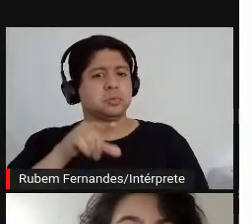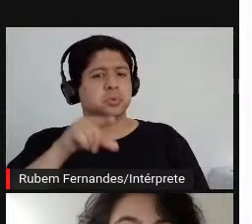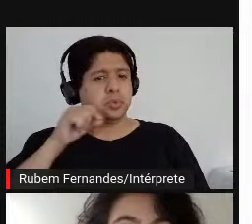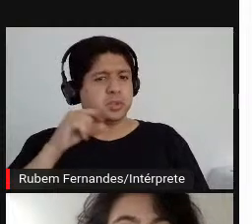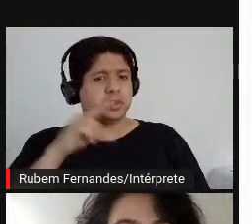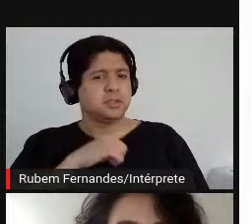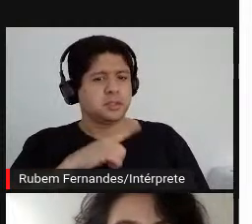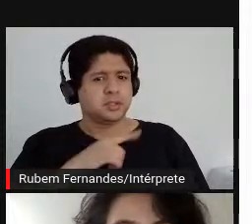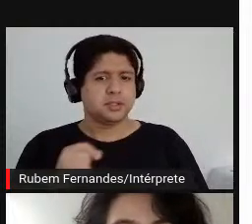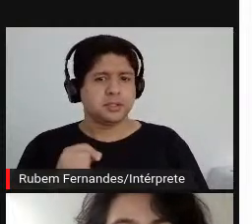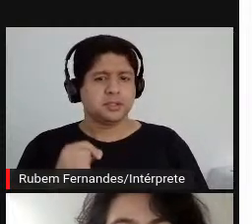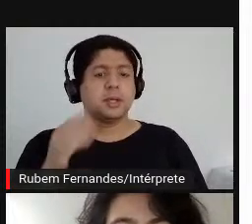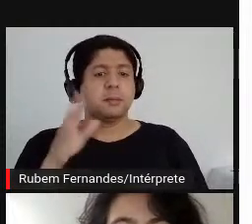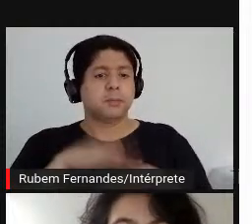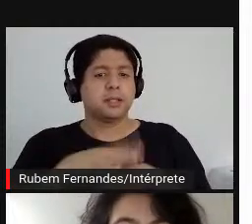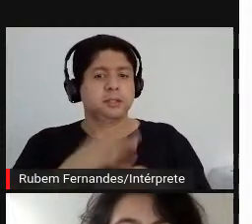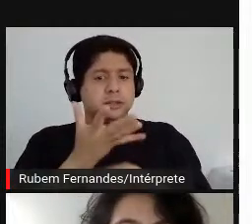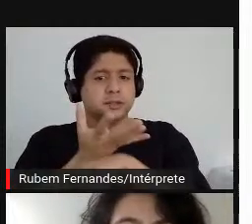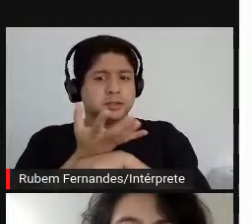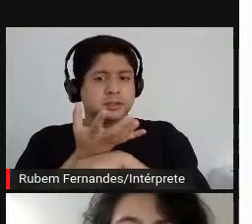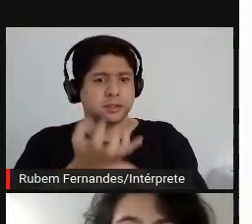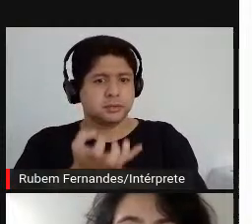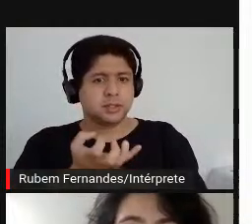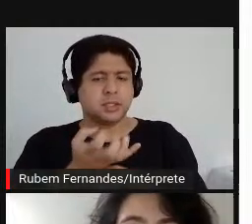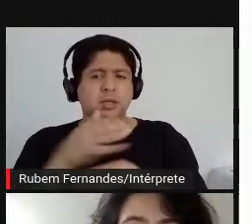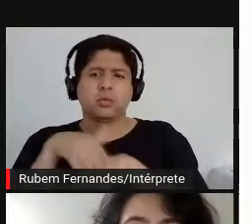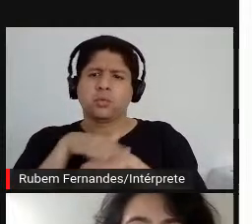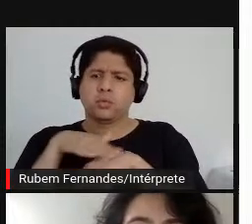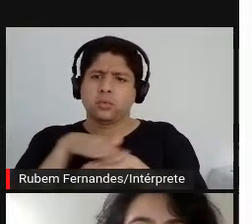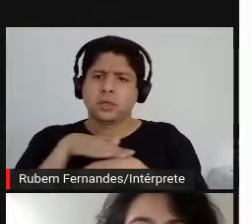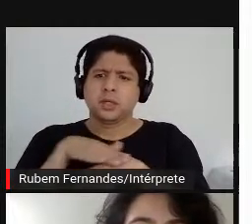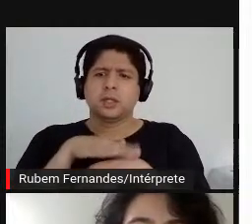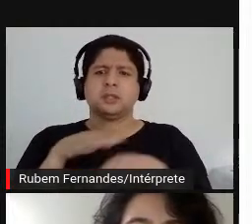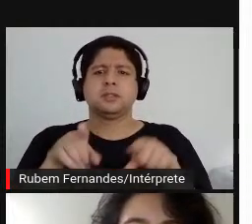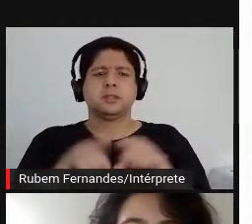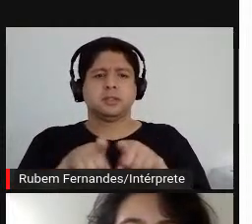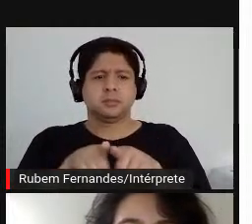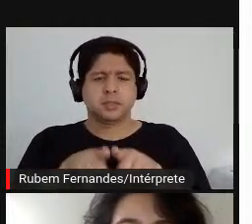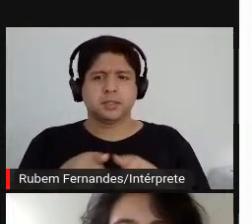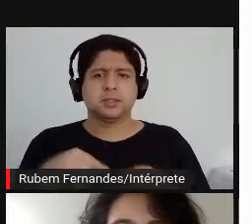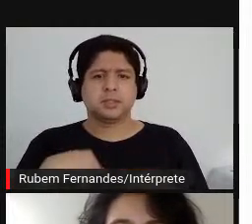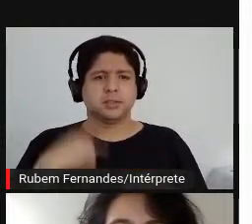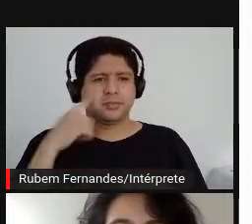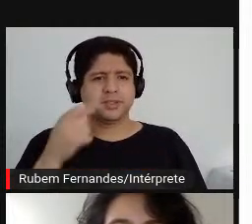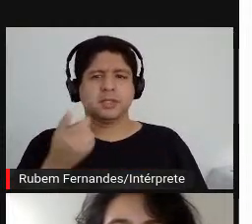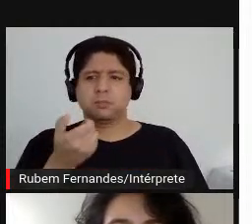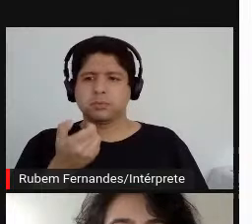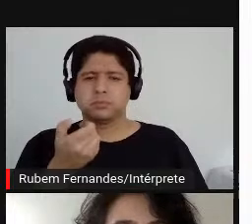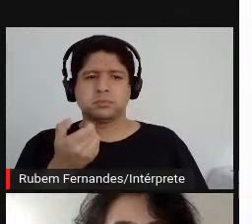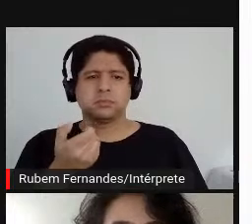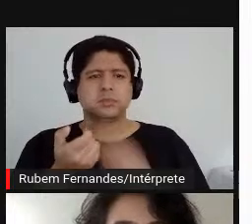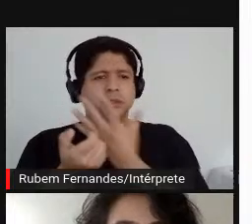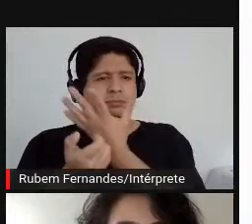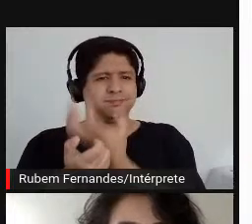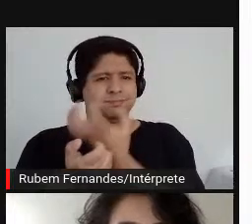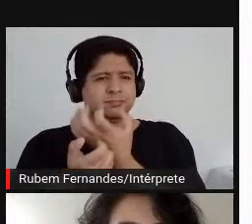E eu gravava essas conversas, né? Eu brinco que o gravador era quase como uma...